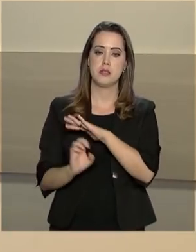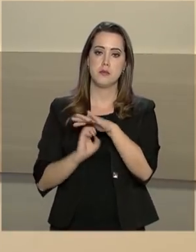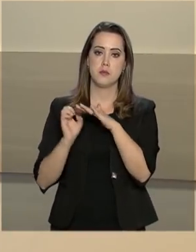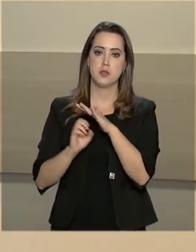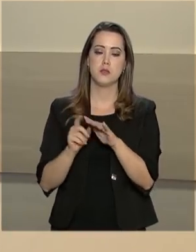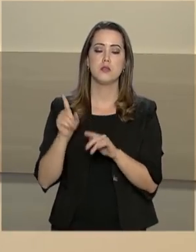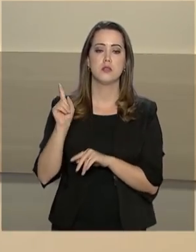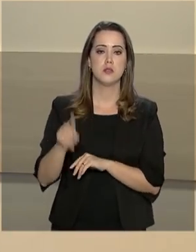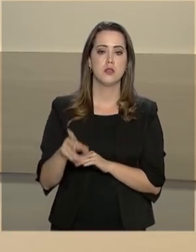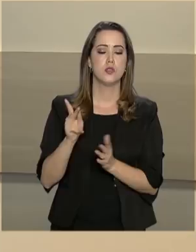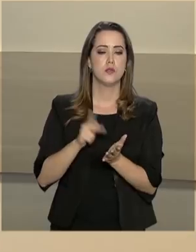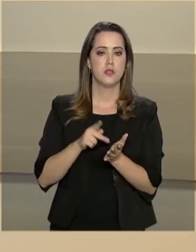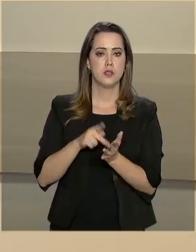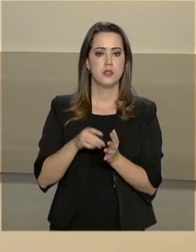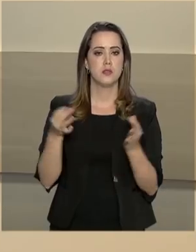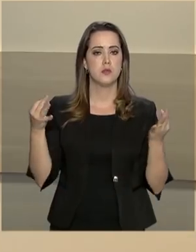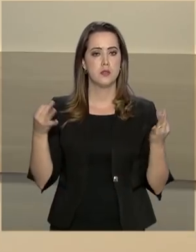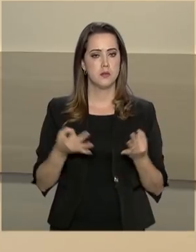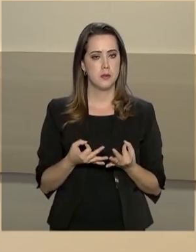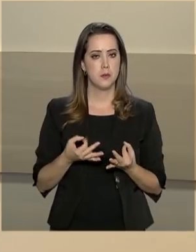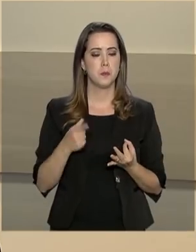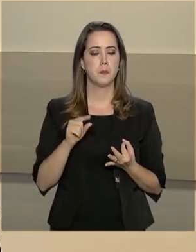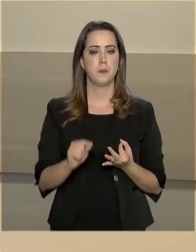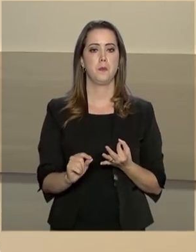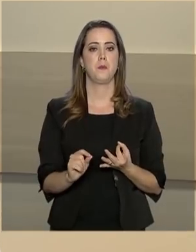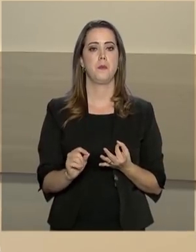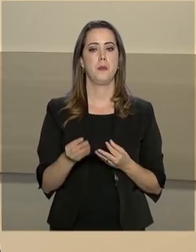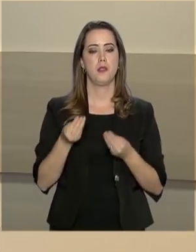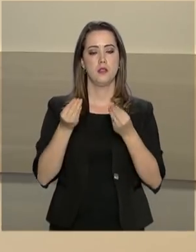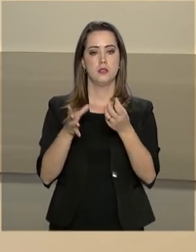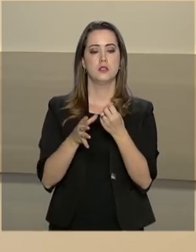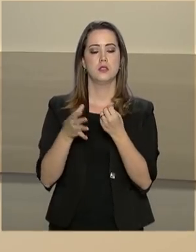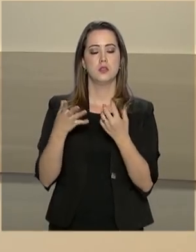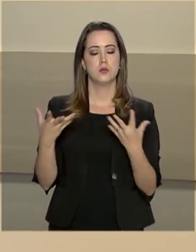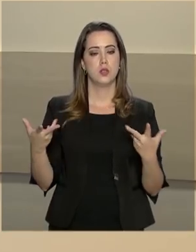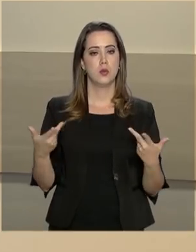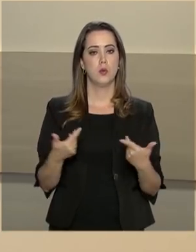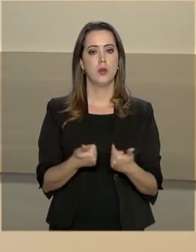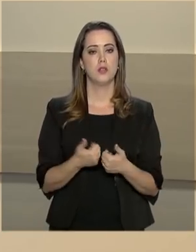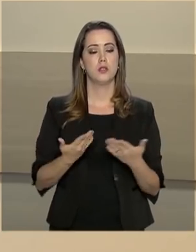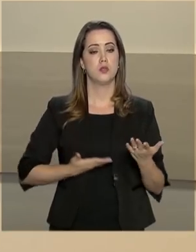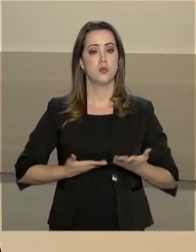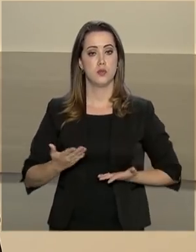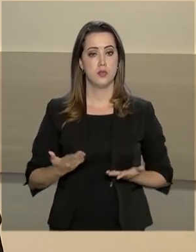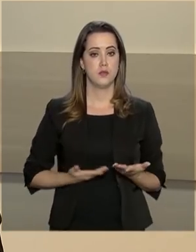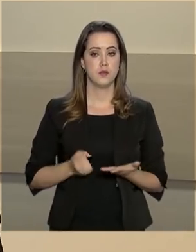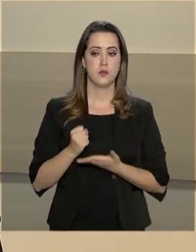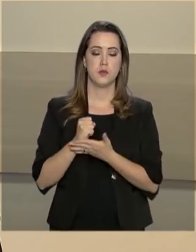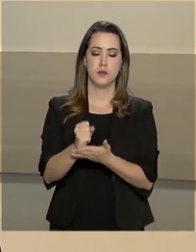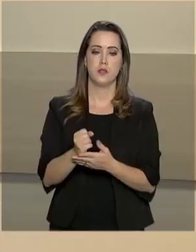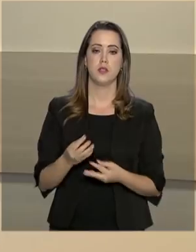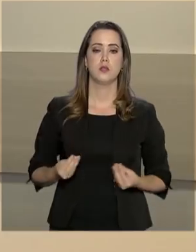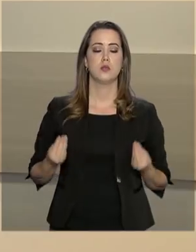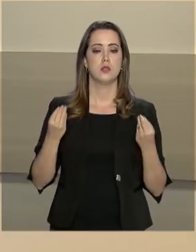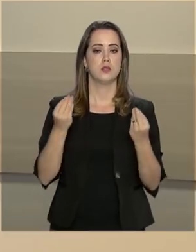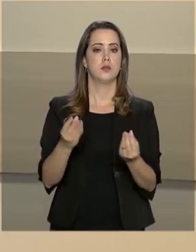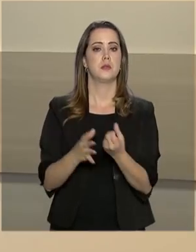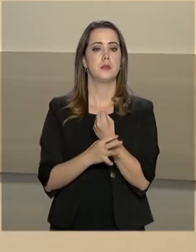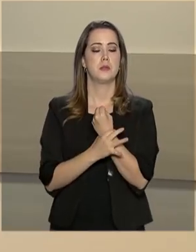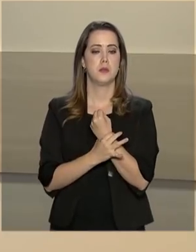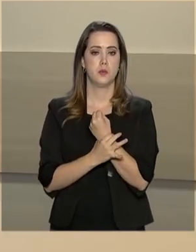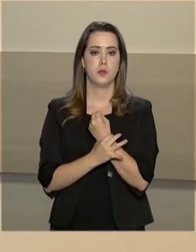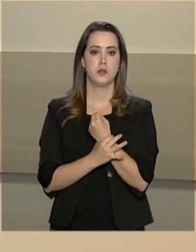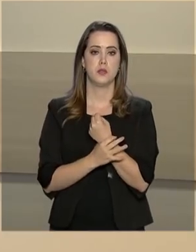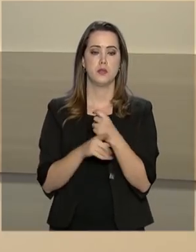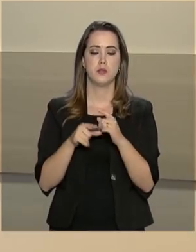sejam prestados de maneira adequada, garantindo a qualidade do serviço prestado, garantindo a segurança